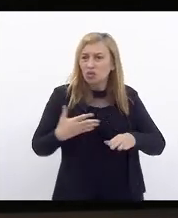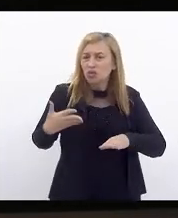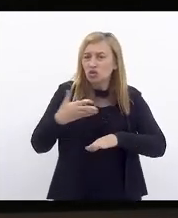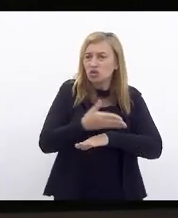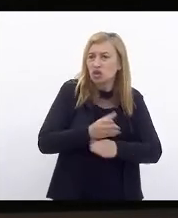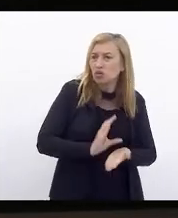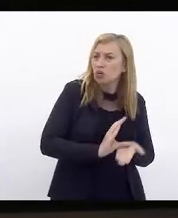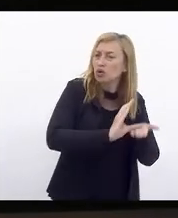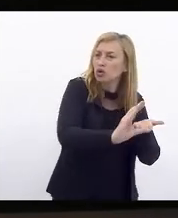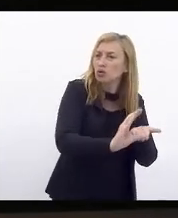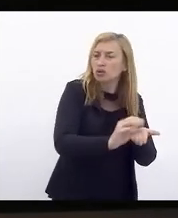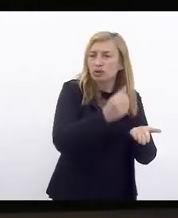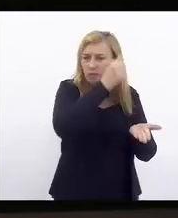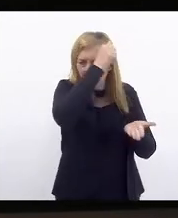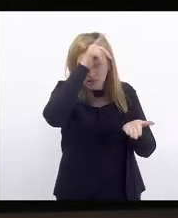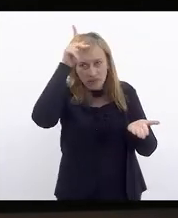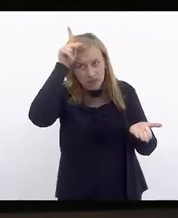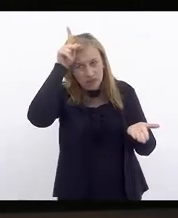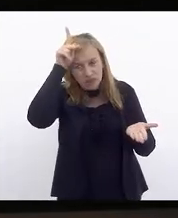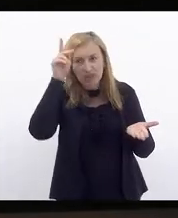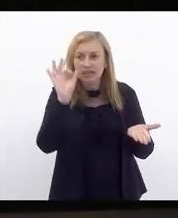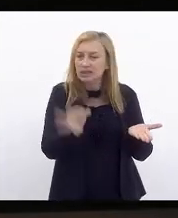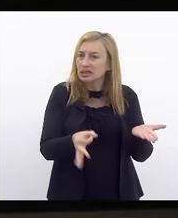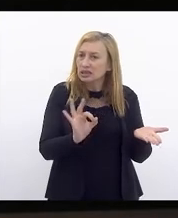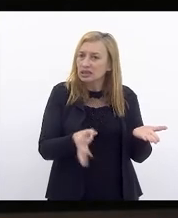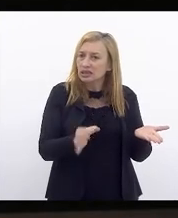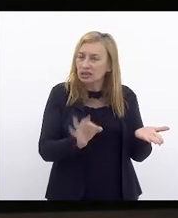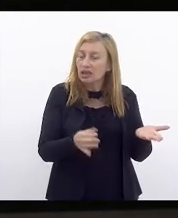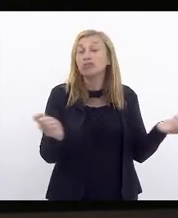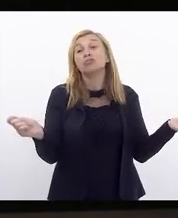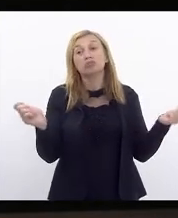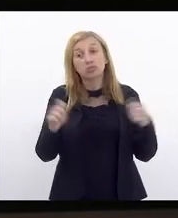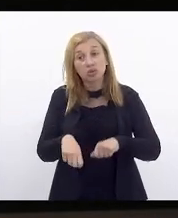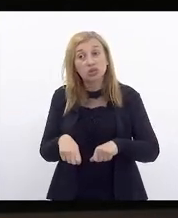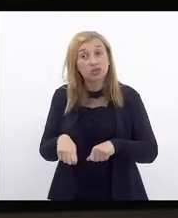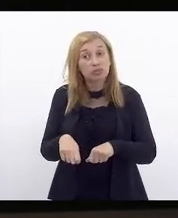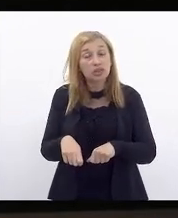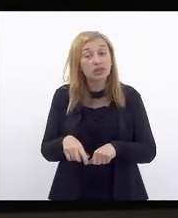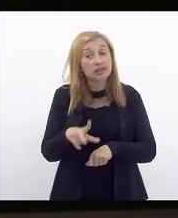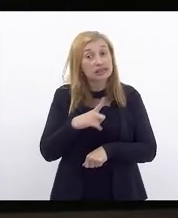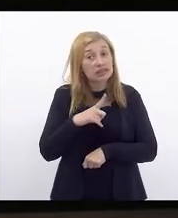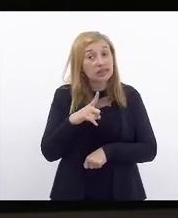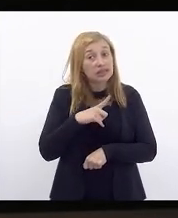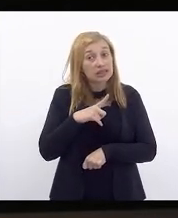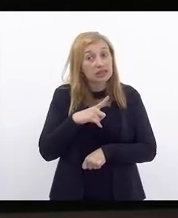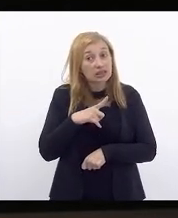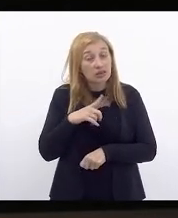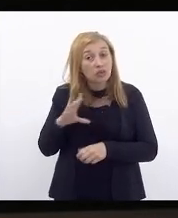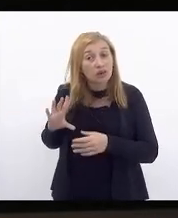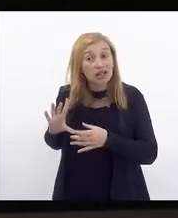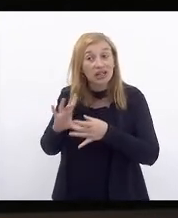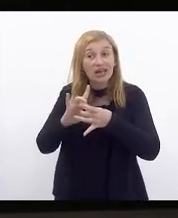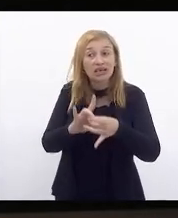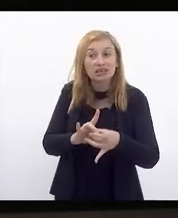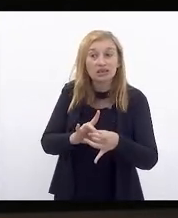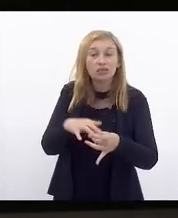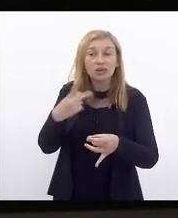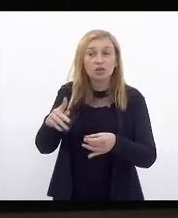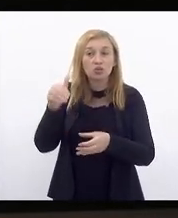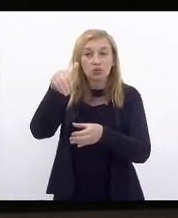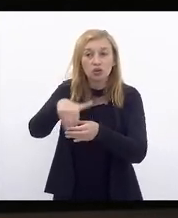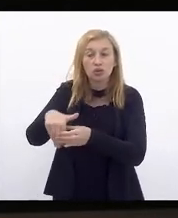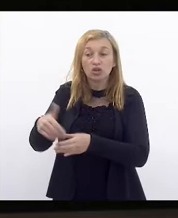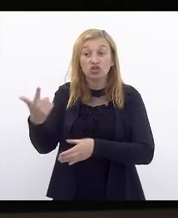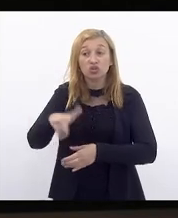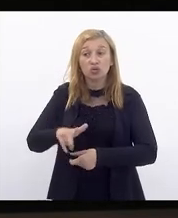o recurso para a prefeitura, automaticamente há a possibilidade de ter um aliado para a sua reeleição.